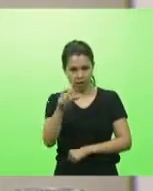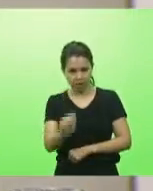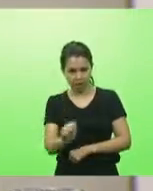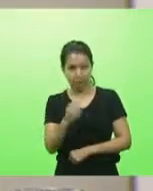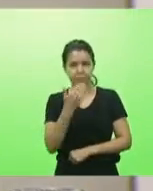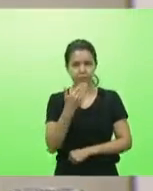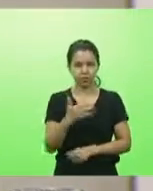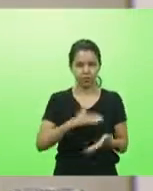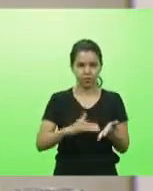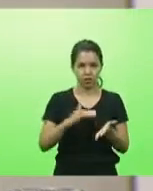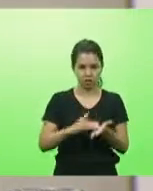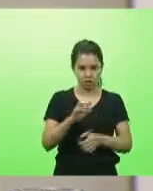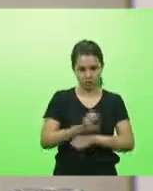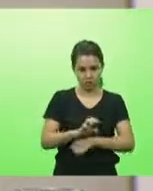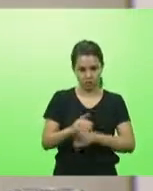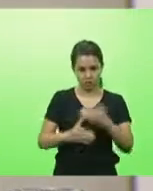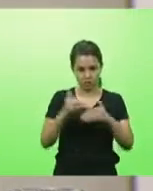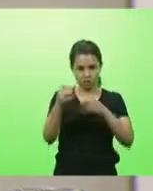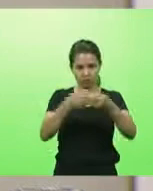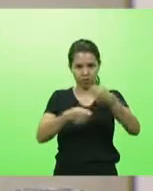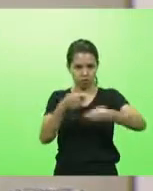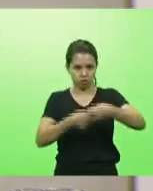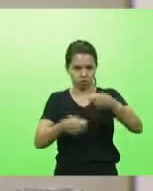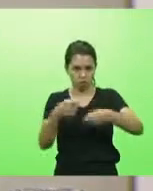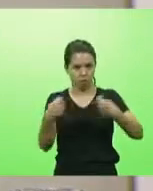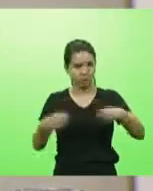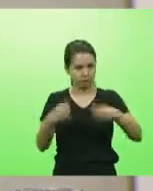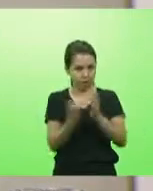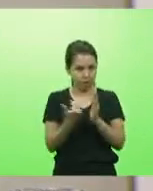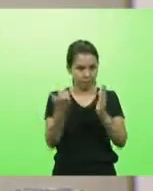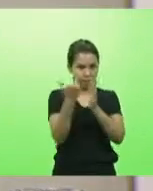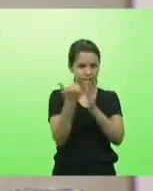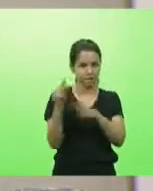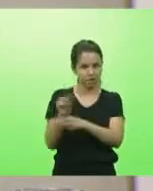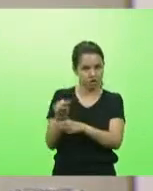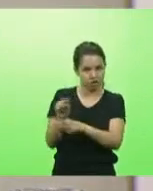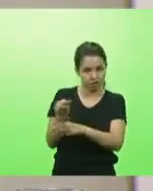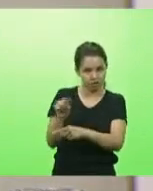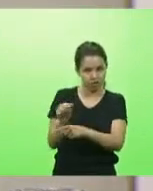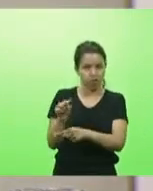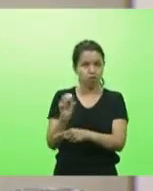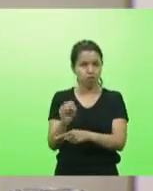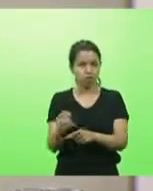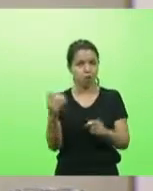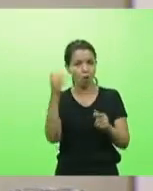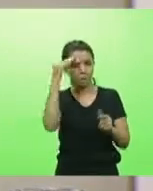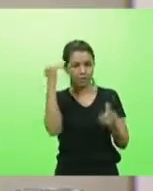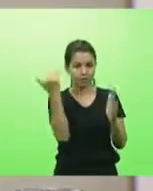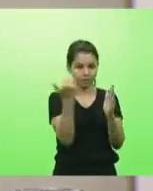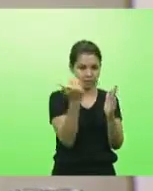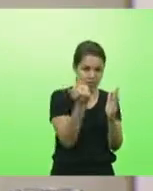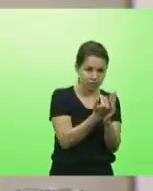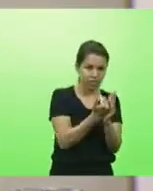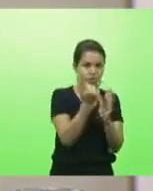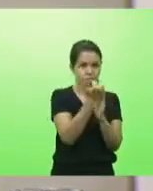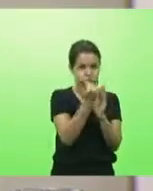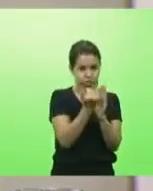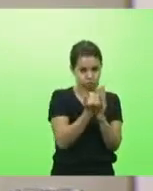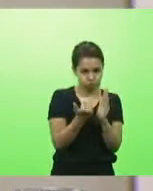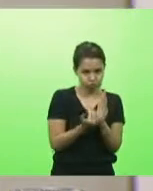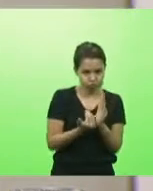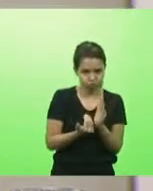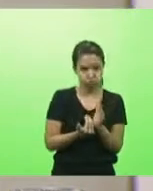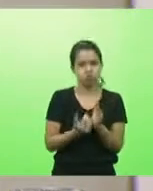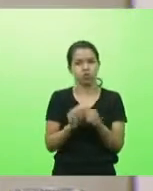apelando ao secretário de Estado do Desenvolvimento Econômico, que intensifique a fiscalização do cumprimento das medidas sanitárias restritivas relacionadas à Covid-19 nas